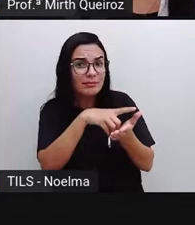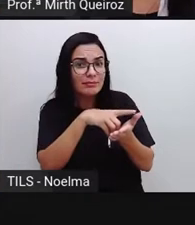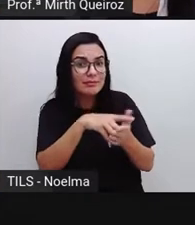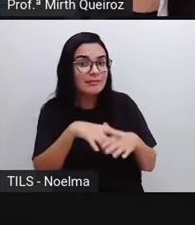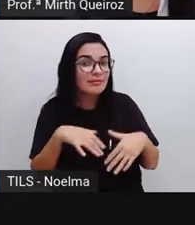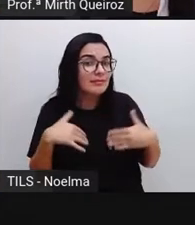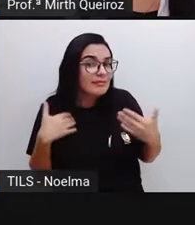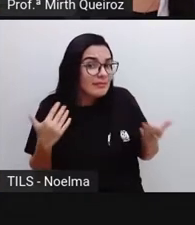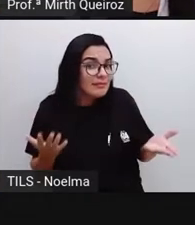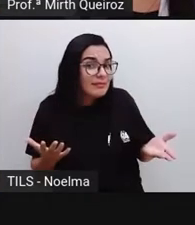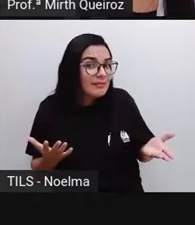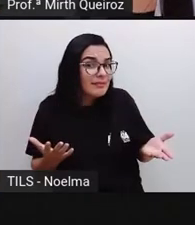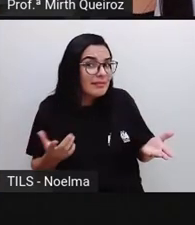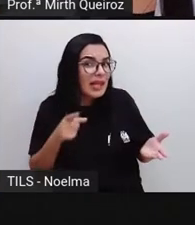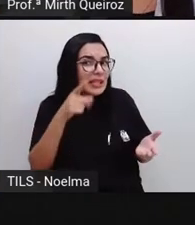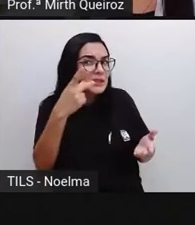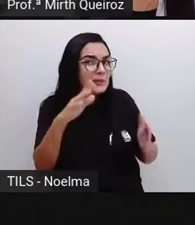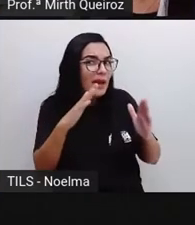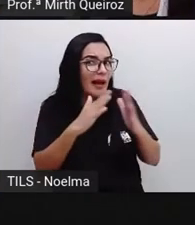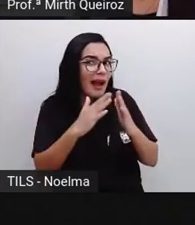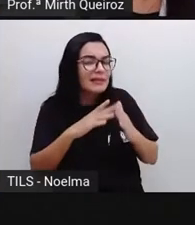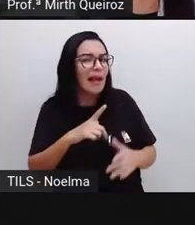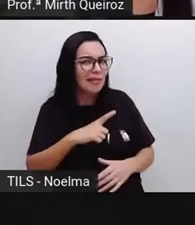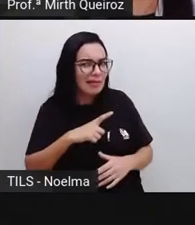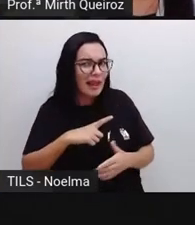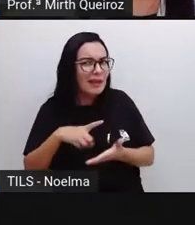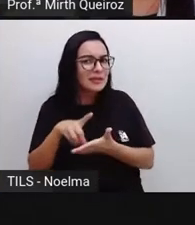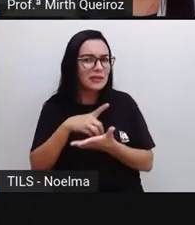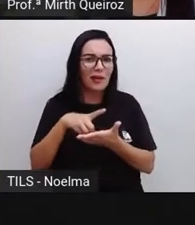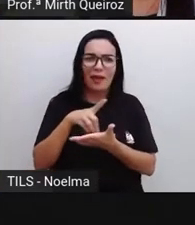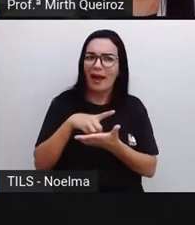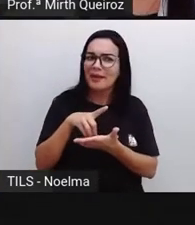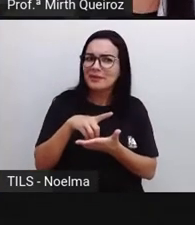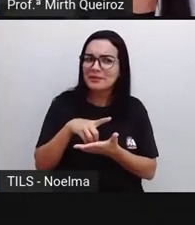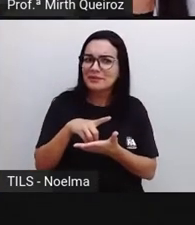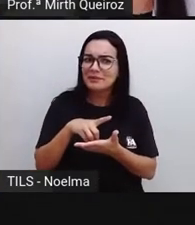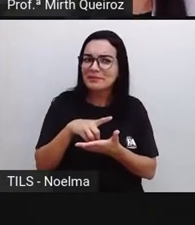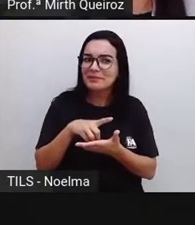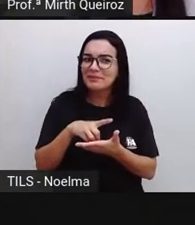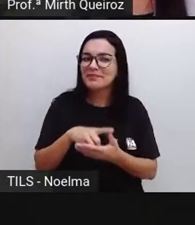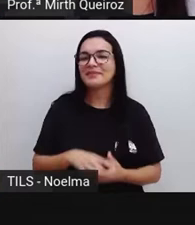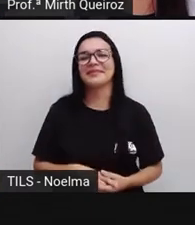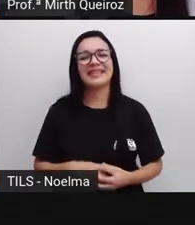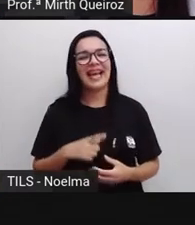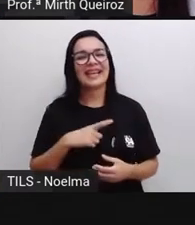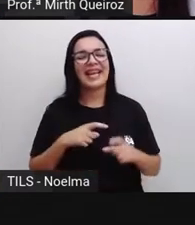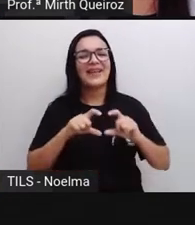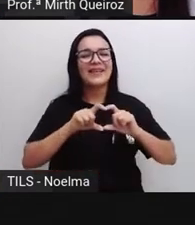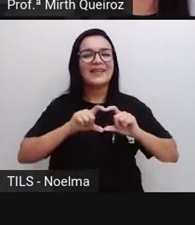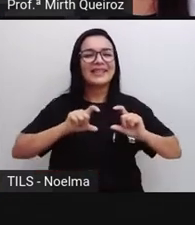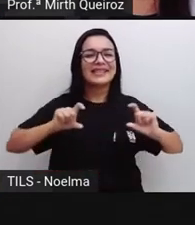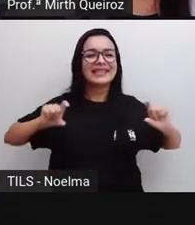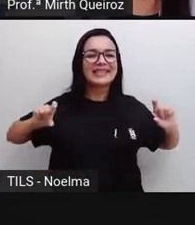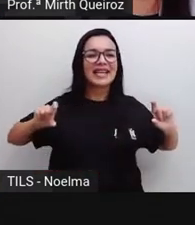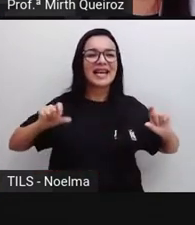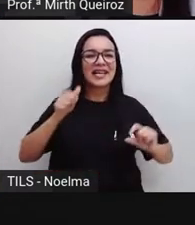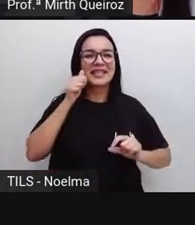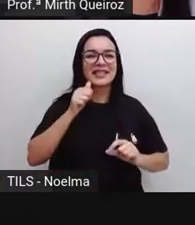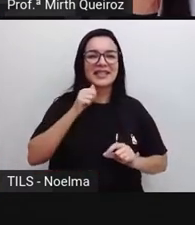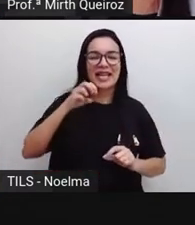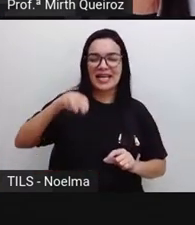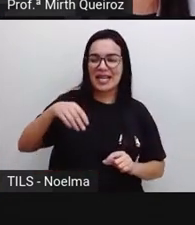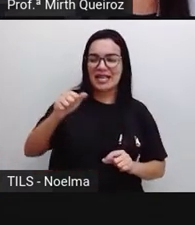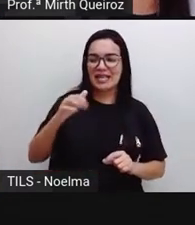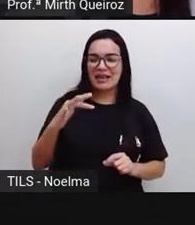E aí, na sua casa tem um dicionário? Nós temos aí uma tirinha da maçalda.